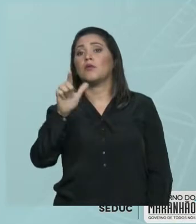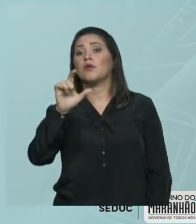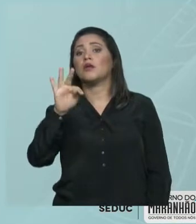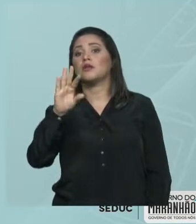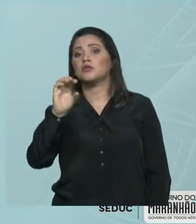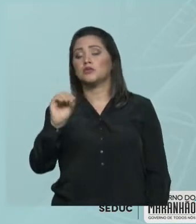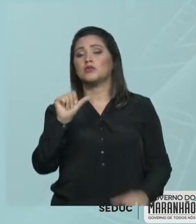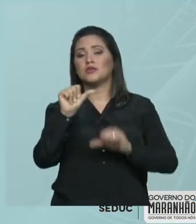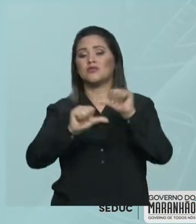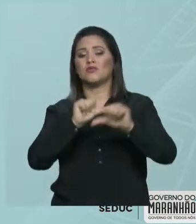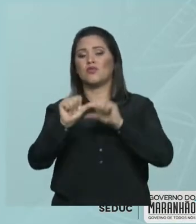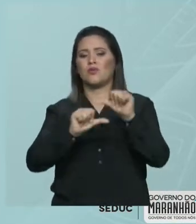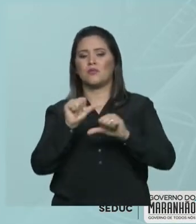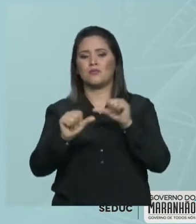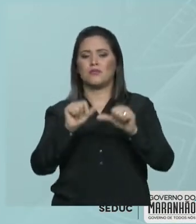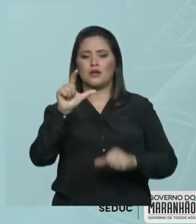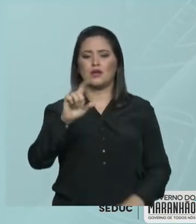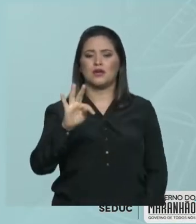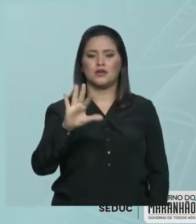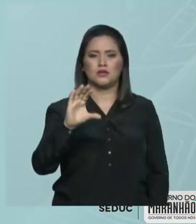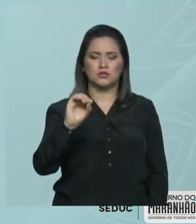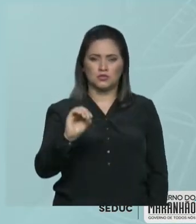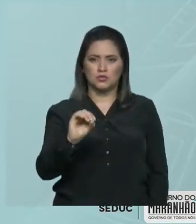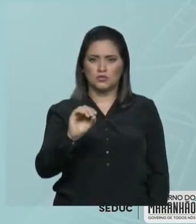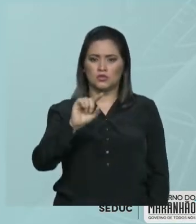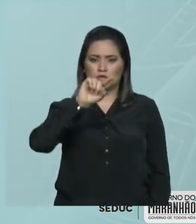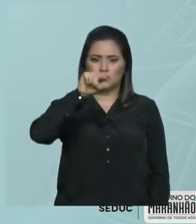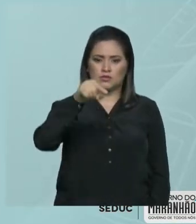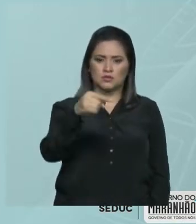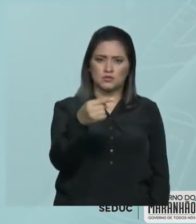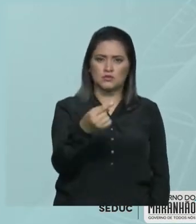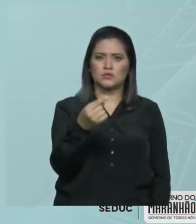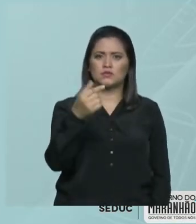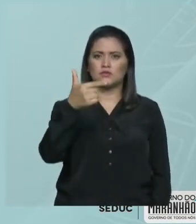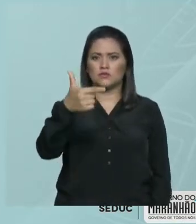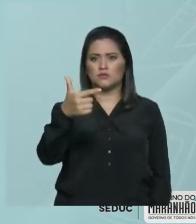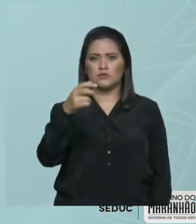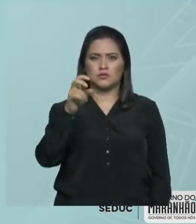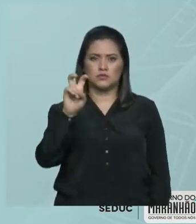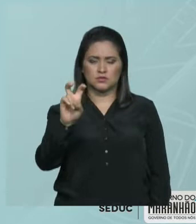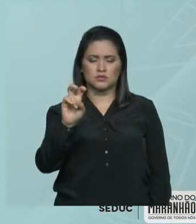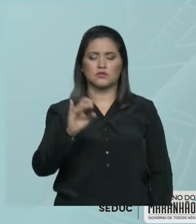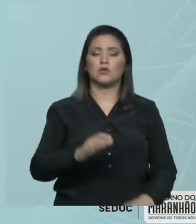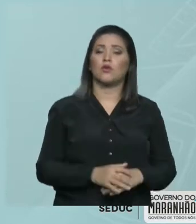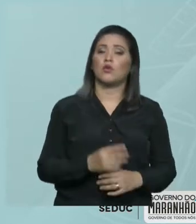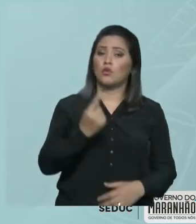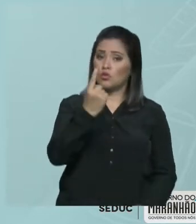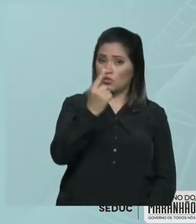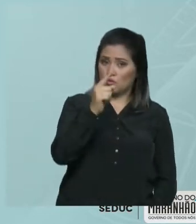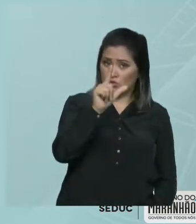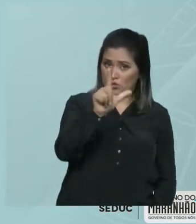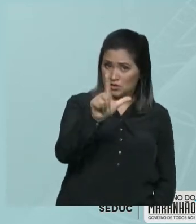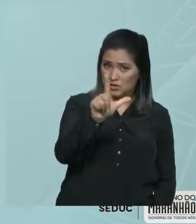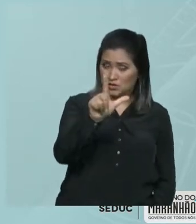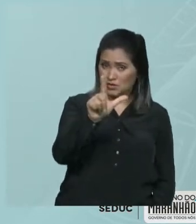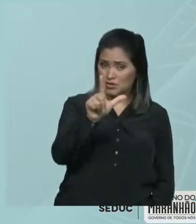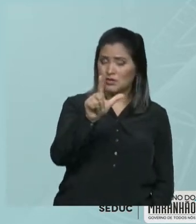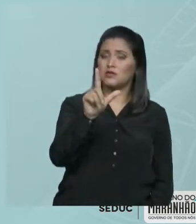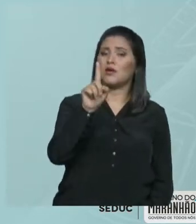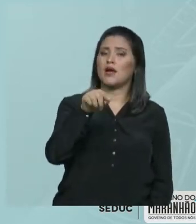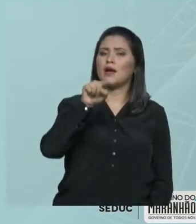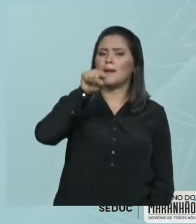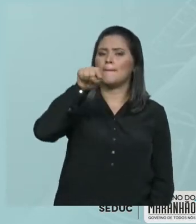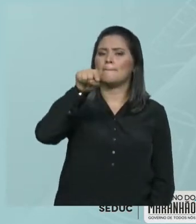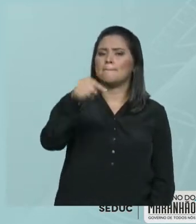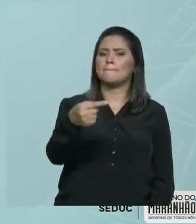Tudo bem? Aqui você transfere, converte tranquilamente por uma regra de 3. Se um litro é 1.000 ml, 250